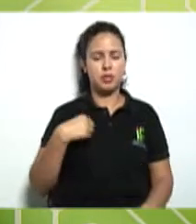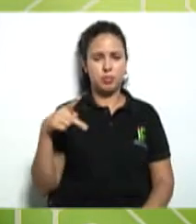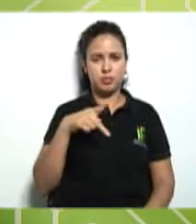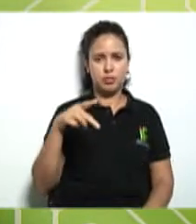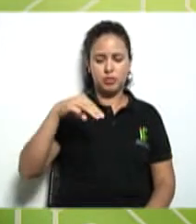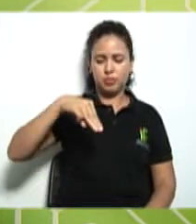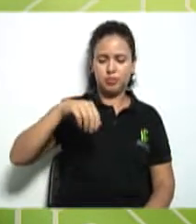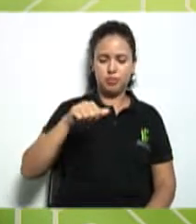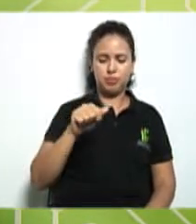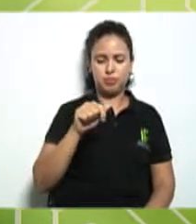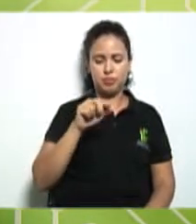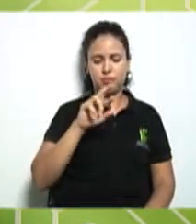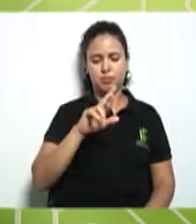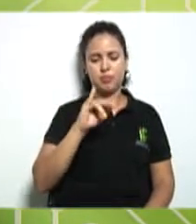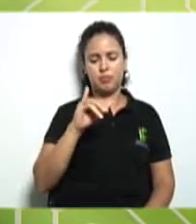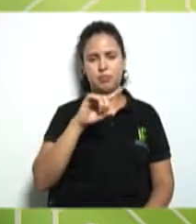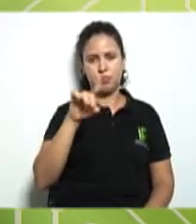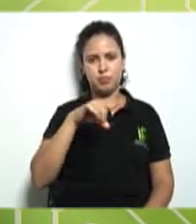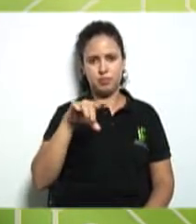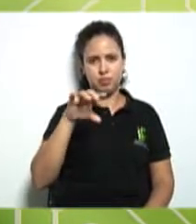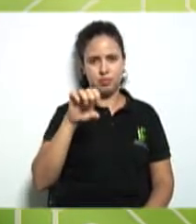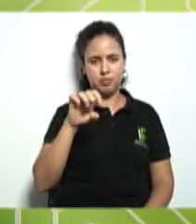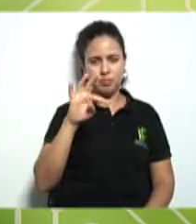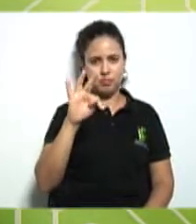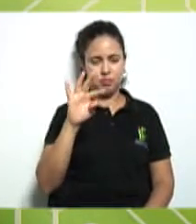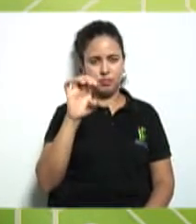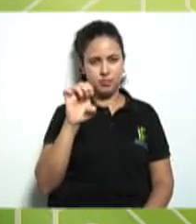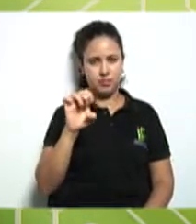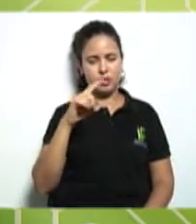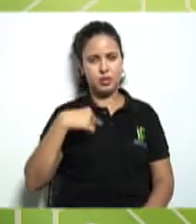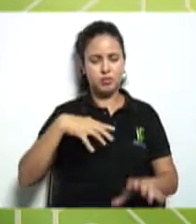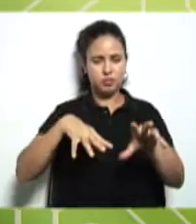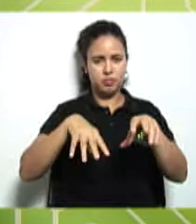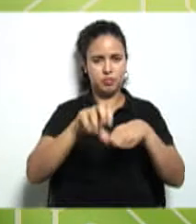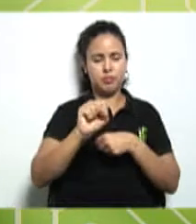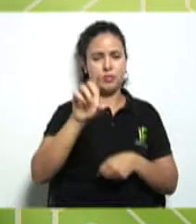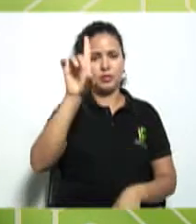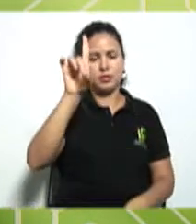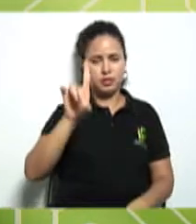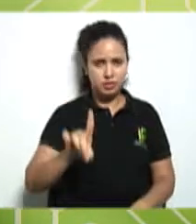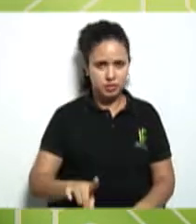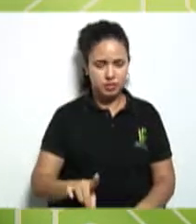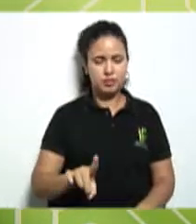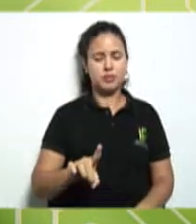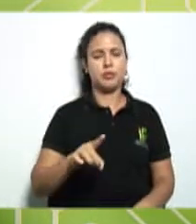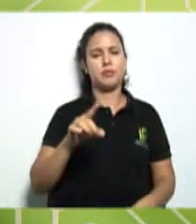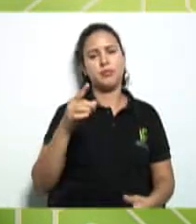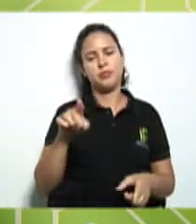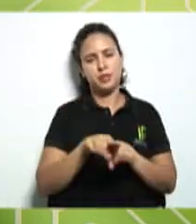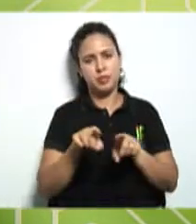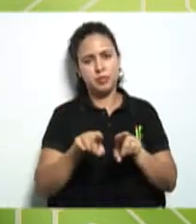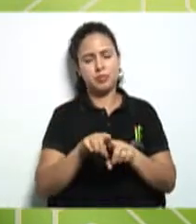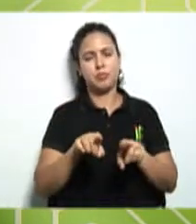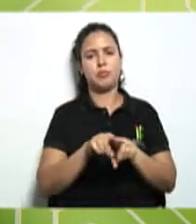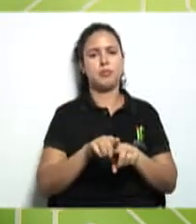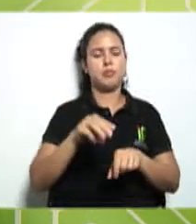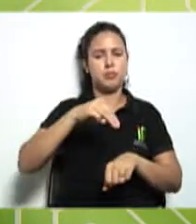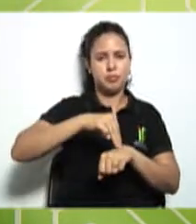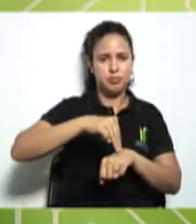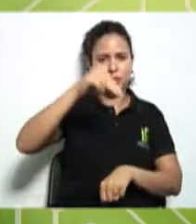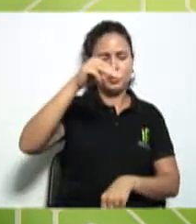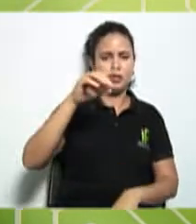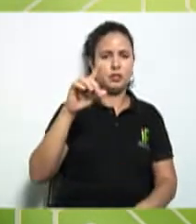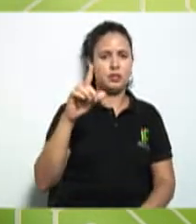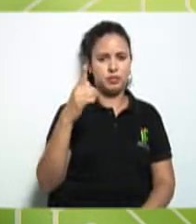Marisette, sou formada em Direito, sou especialista em Direito de Trabalho e Processo de Trabalho. Sou mestre em